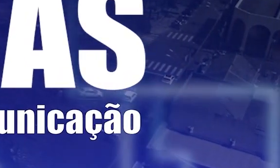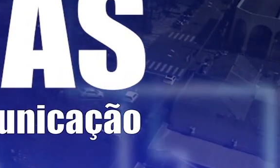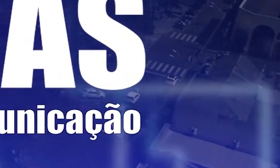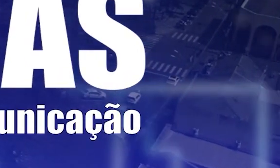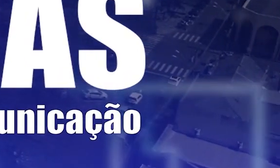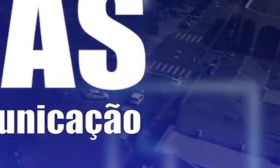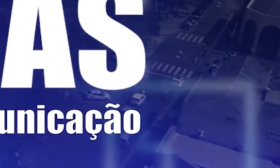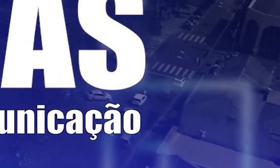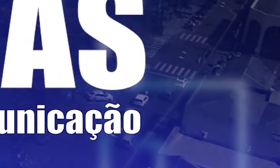muitas feitas no mas mais! Obrigado.